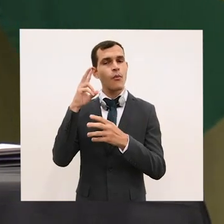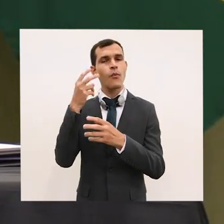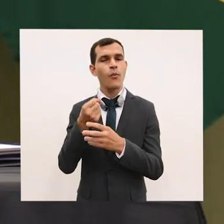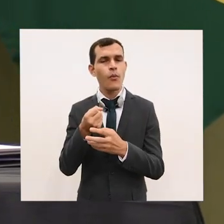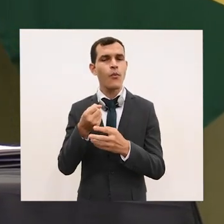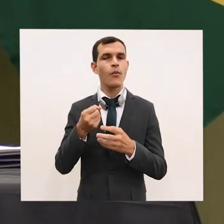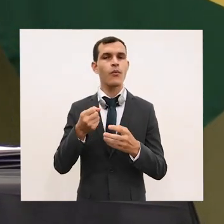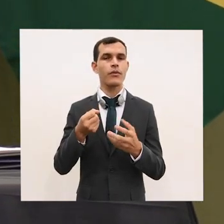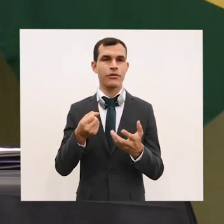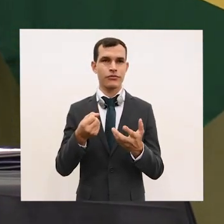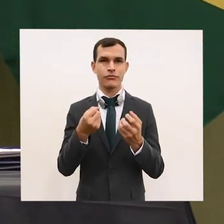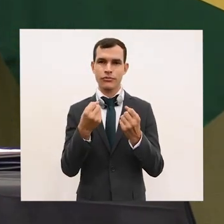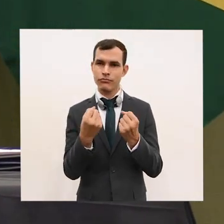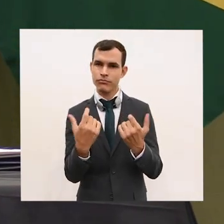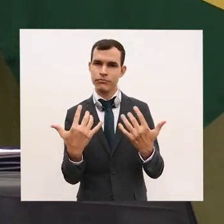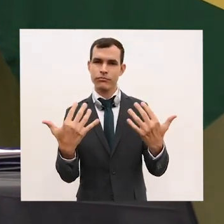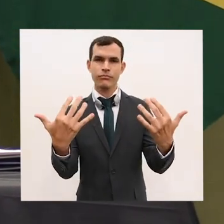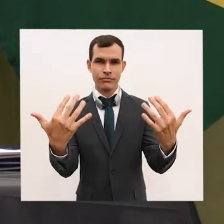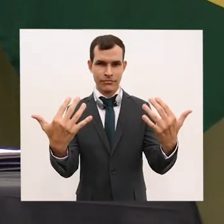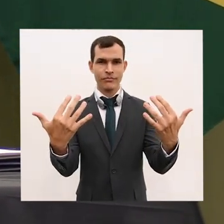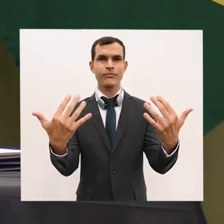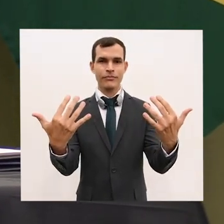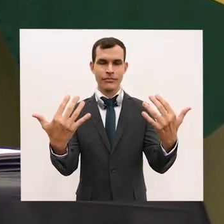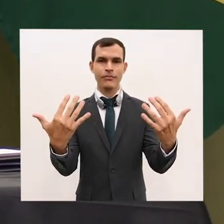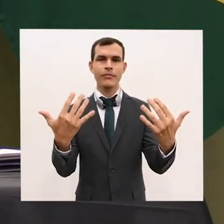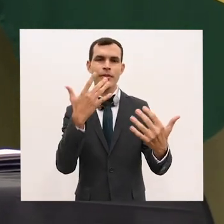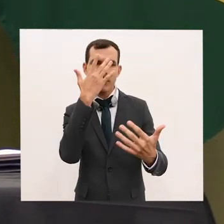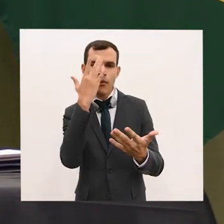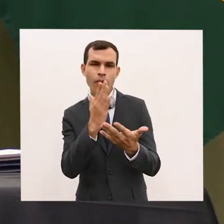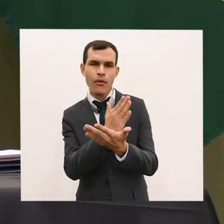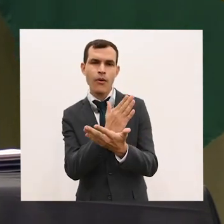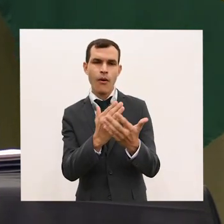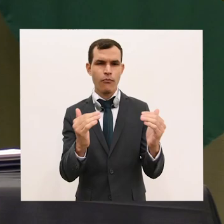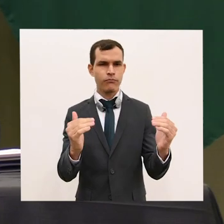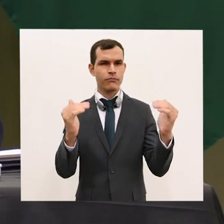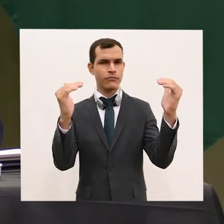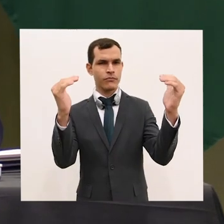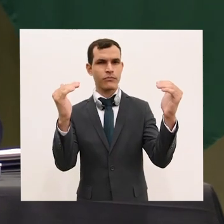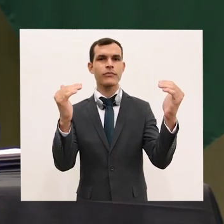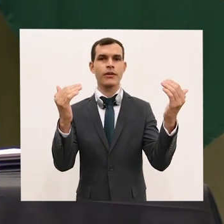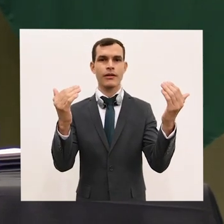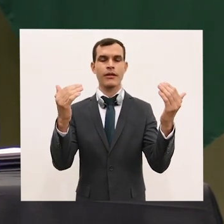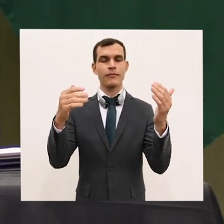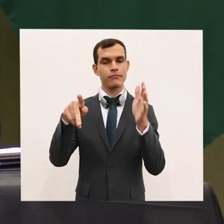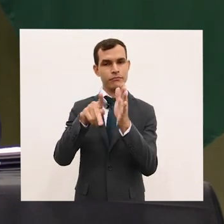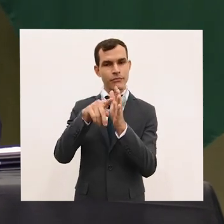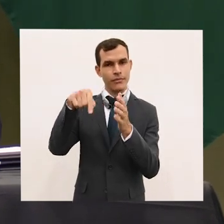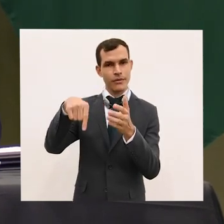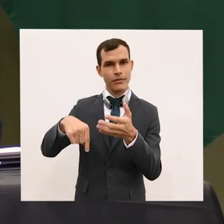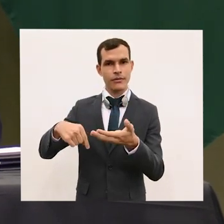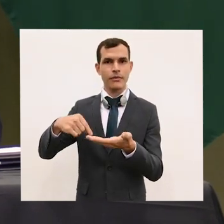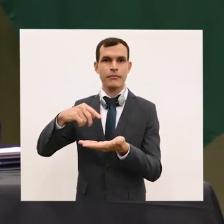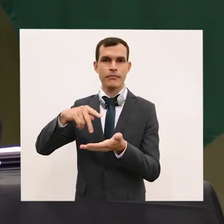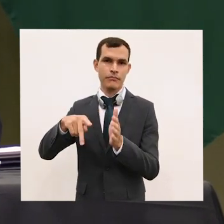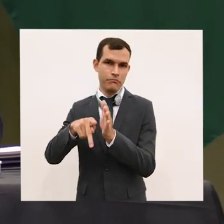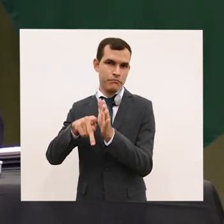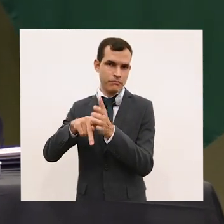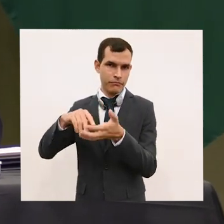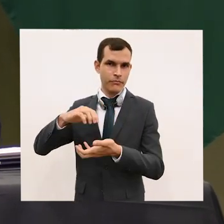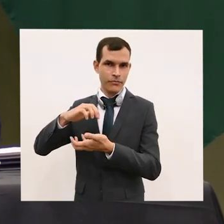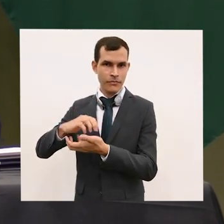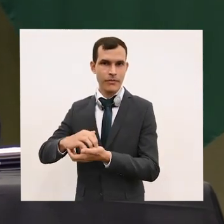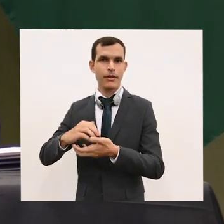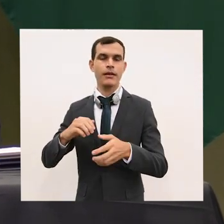audiência, a presença de algumas autoridades, altas autoridades da Casa, o seu secretário